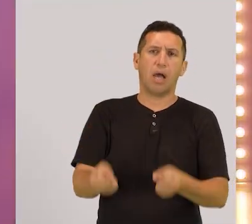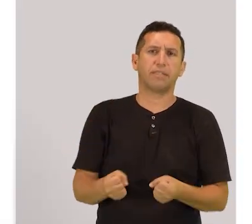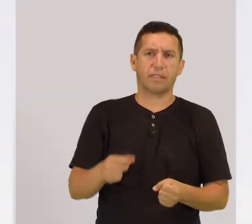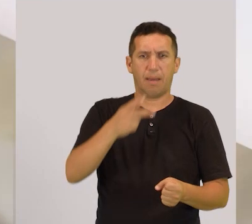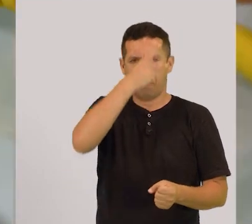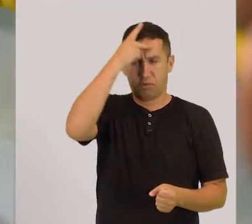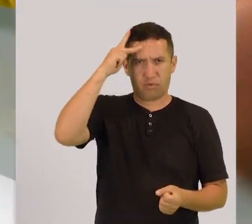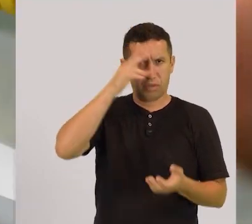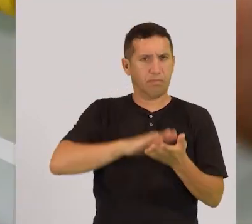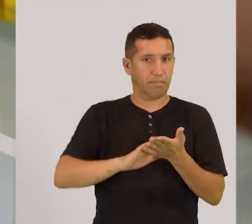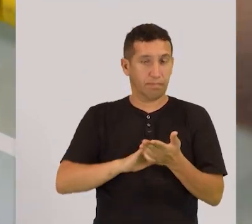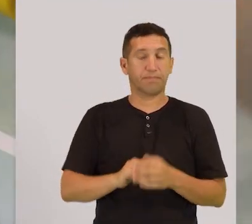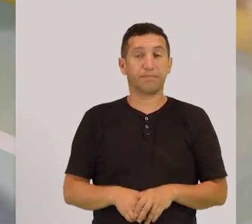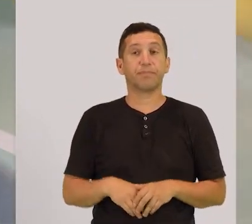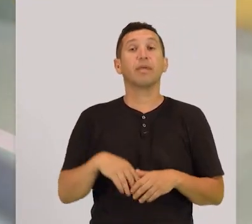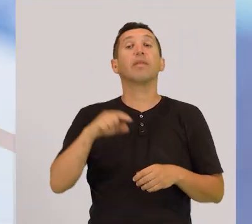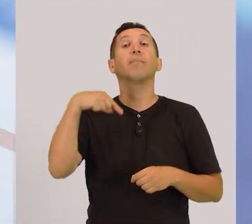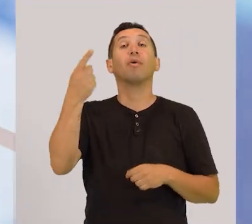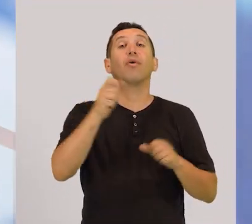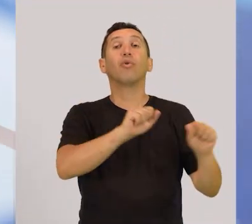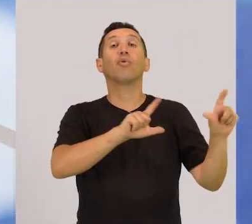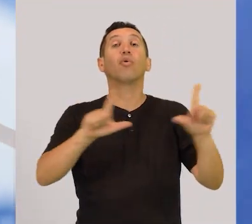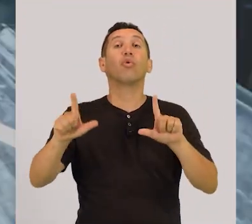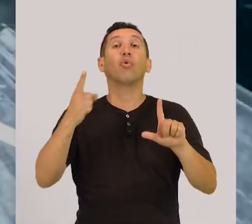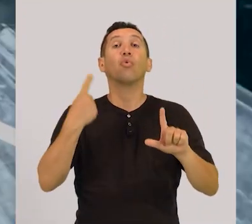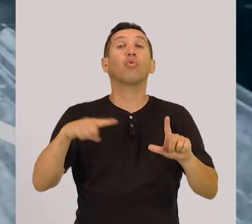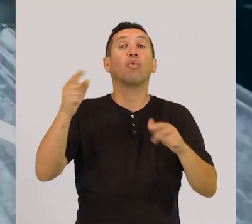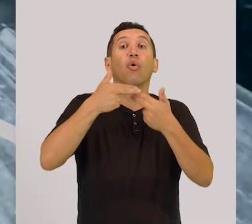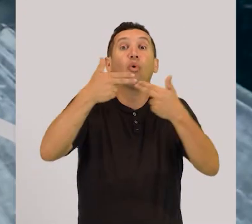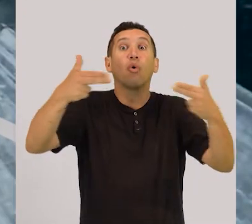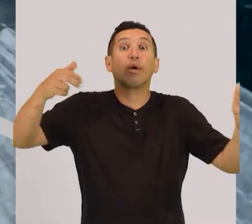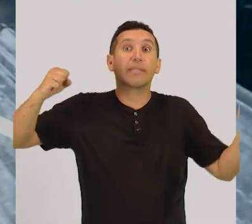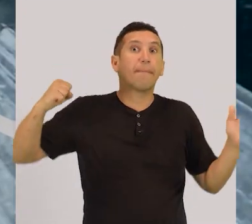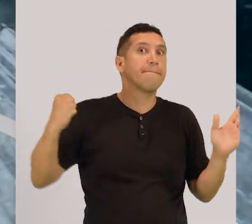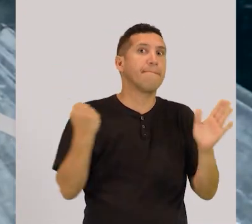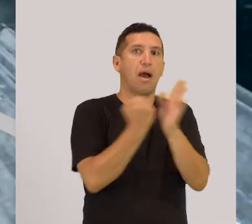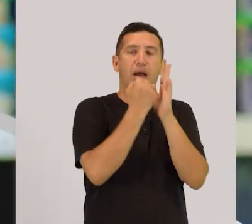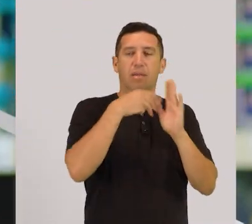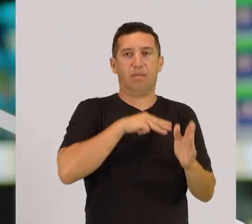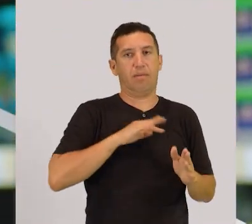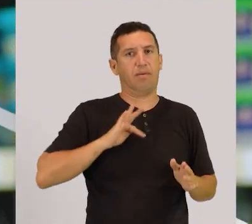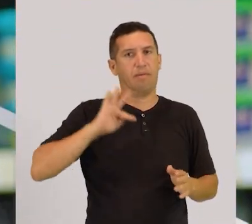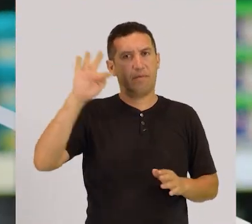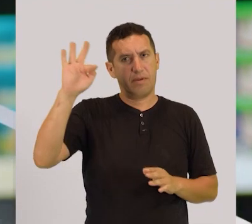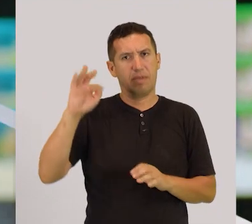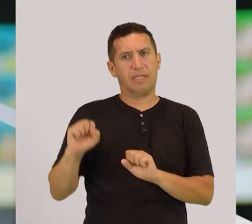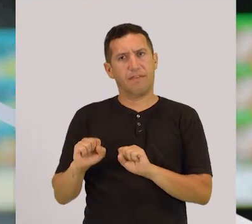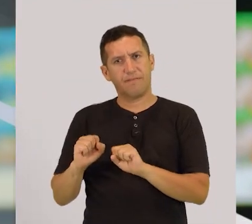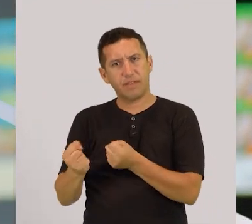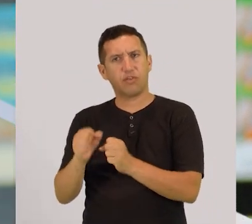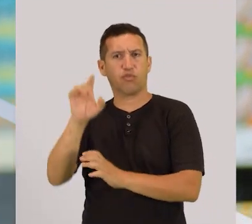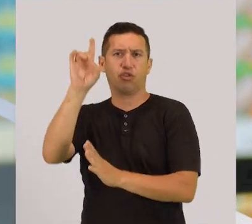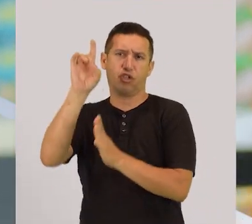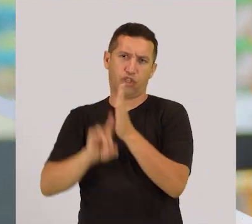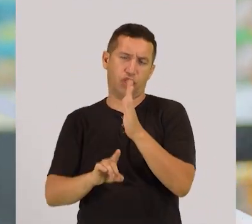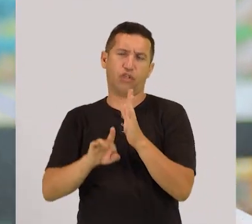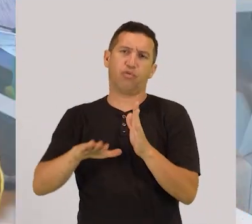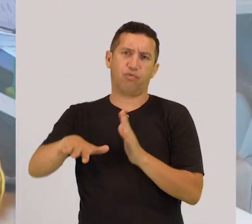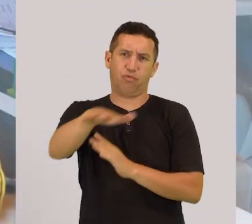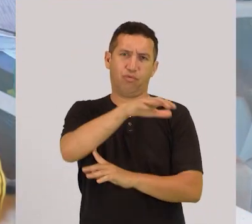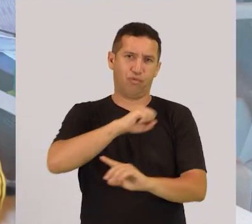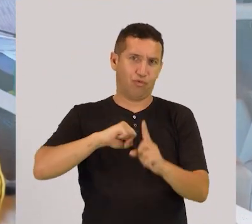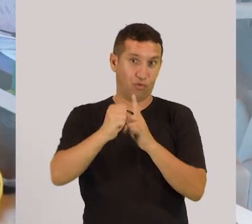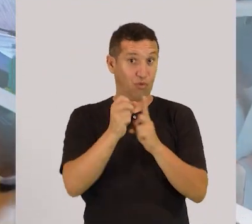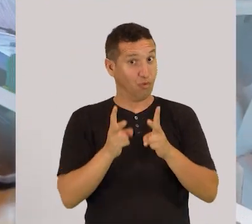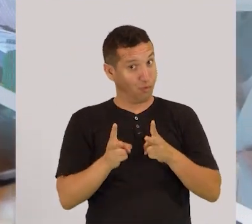próximo e último bloco, vamos falar sobre os casos que mais marcaram a atuação do MPF na defesa dos direitos dos